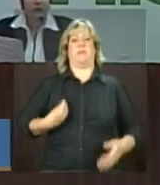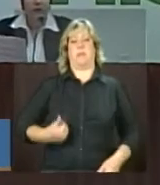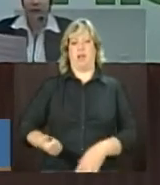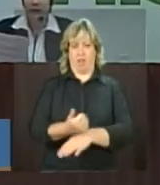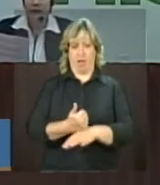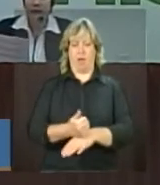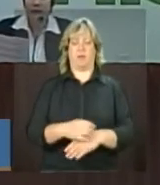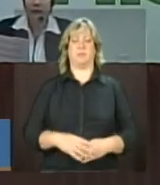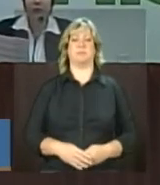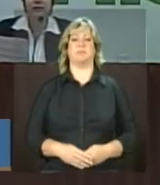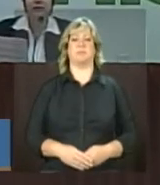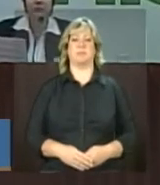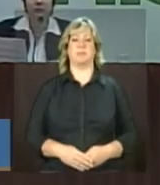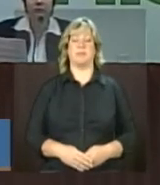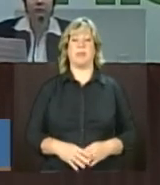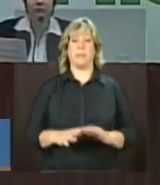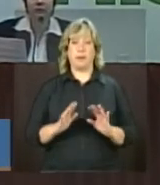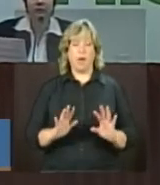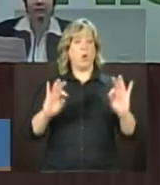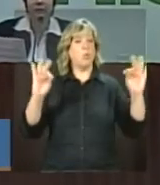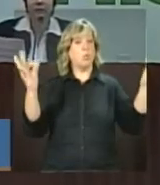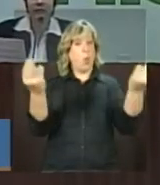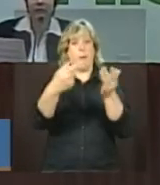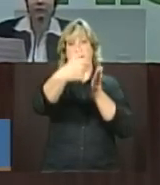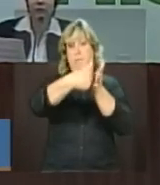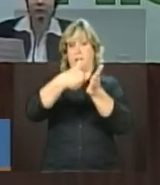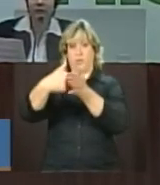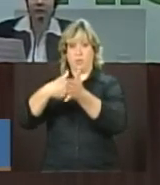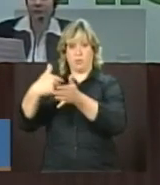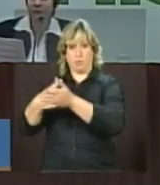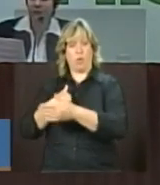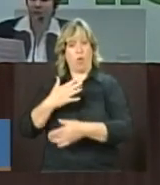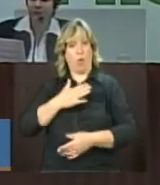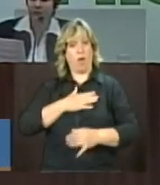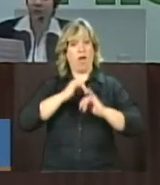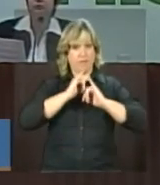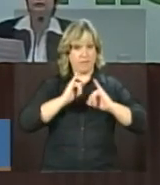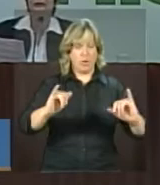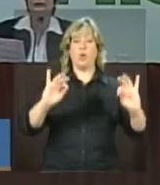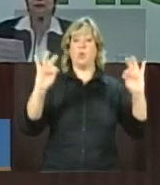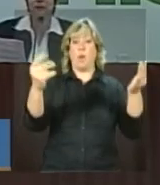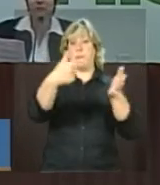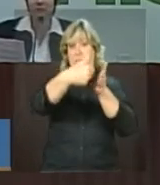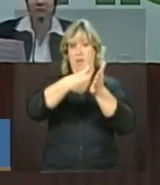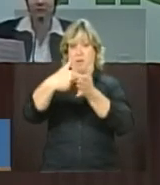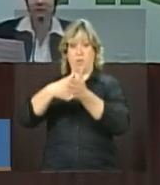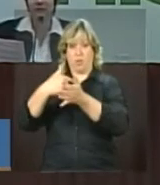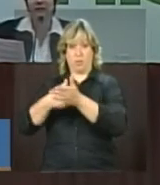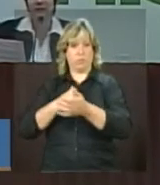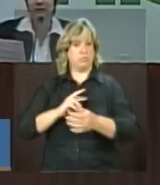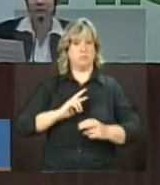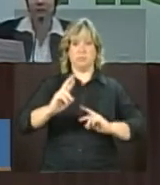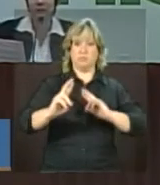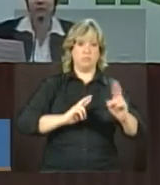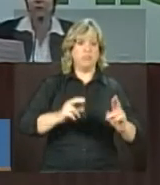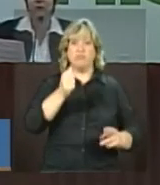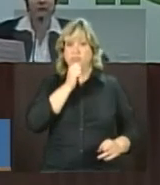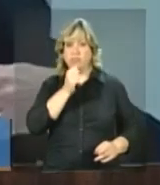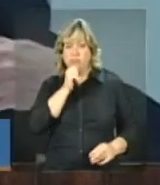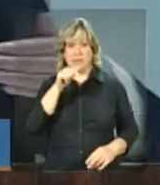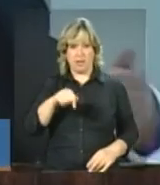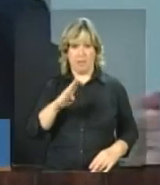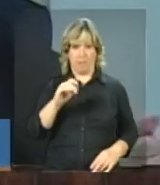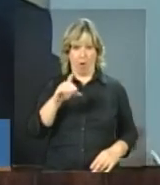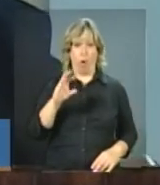Bom, todas as perguntas, eu gostaria de informar que todas as perguntas não respondidas aqui nesse bloco